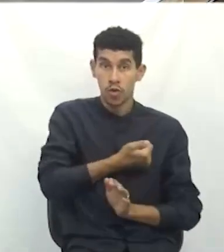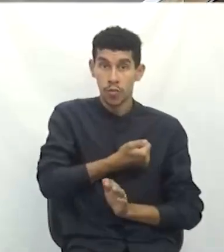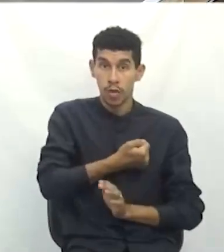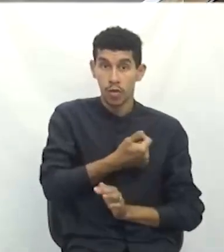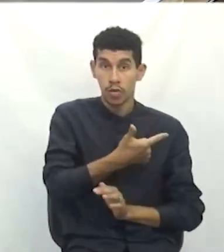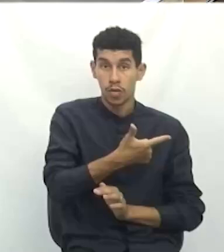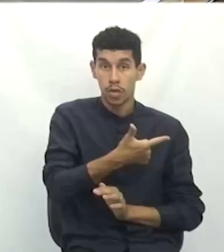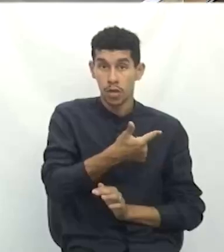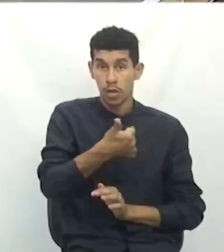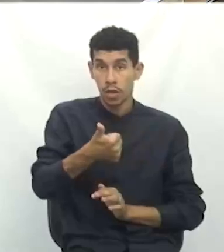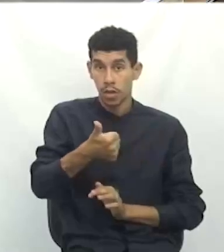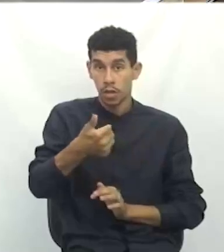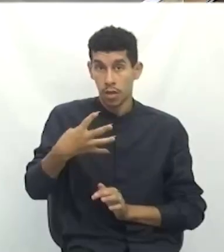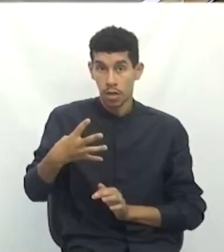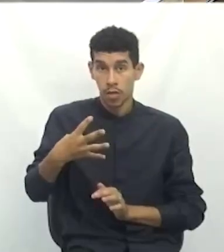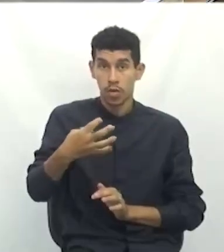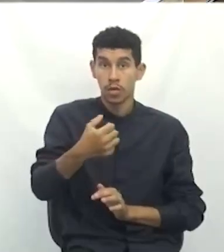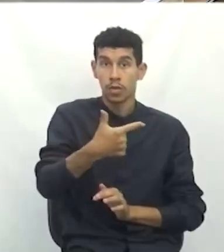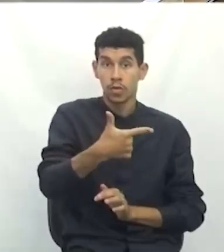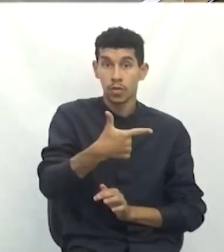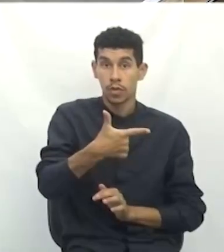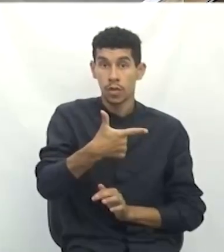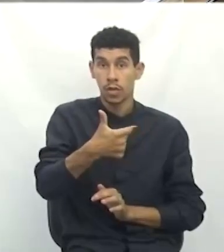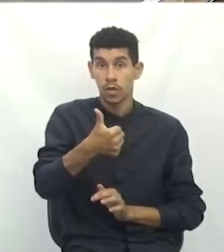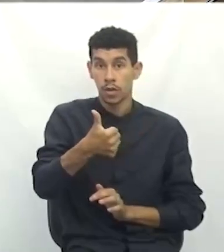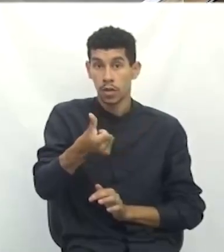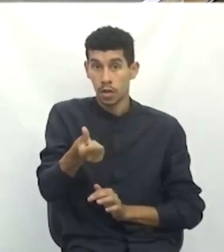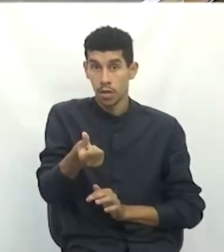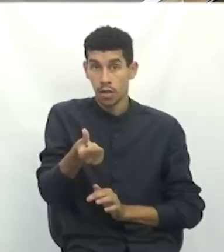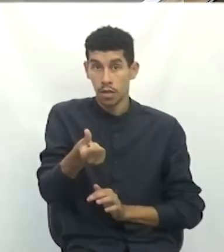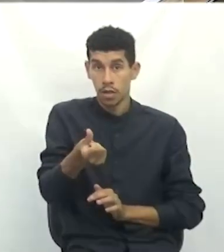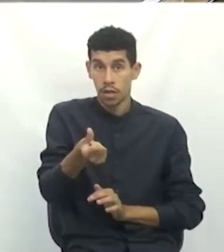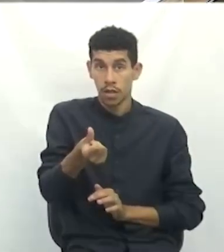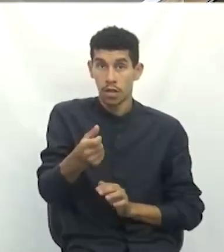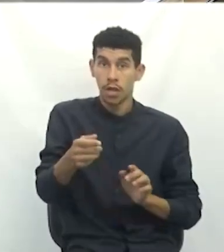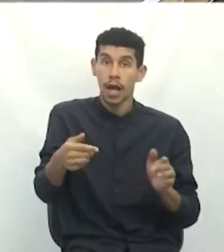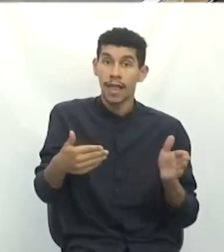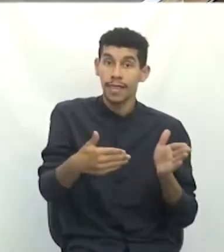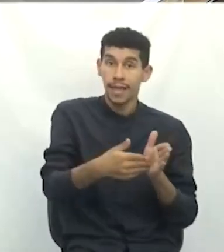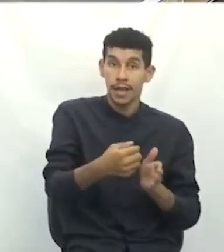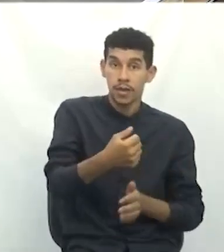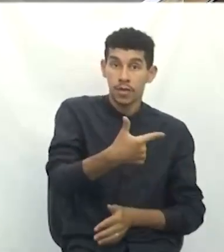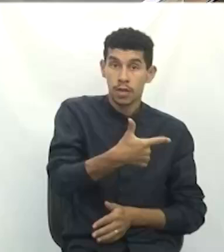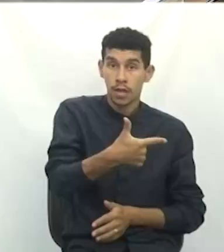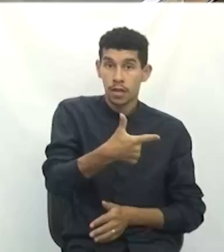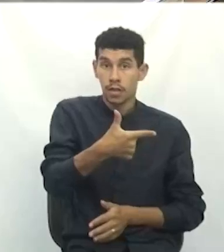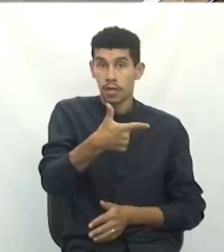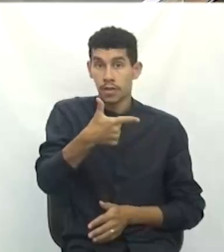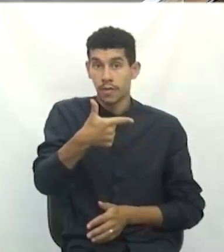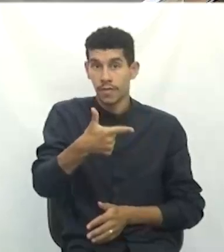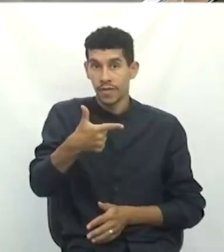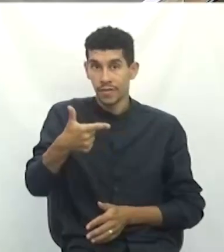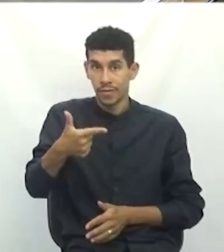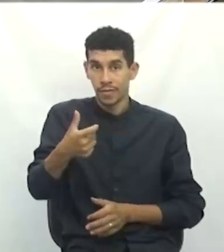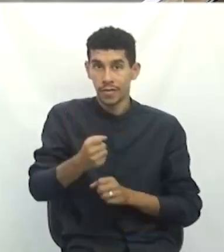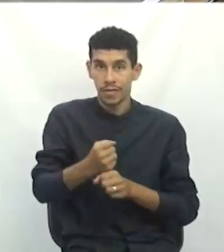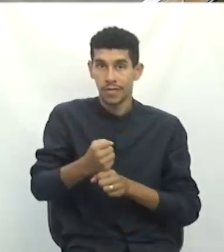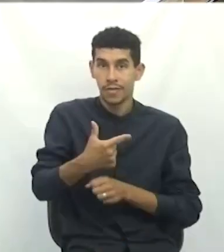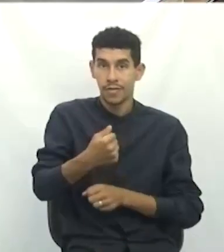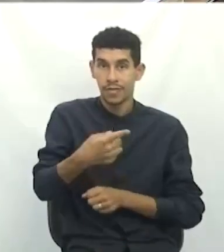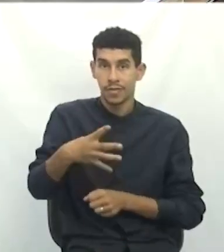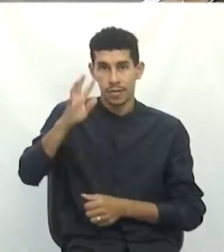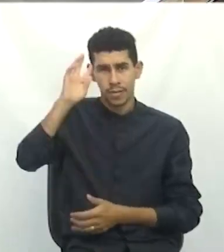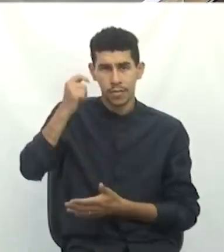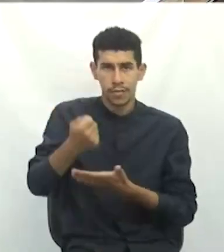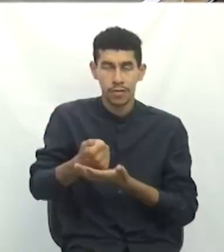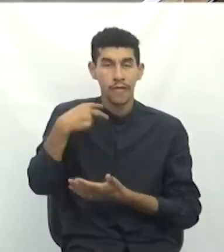214, 216 a 222, de 2024, de autoria do vereador